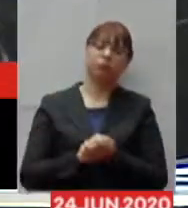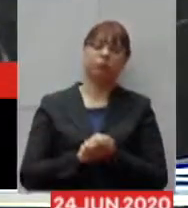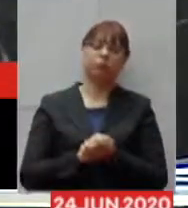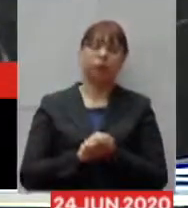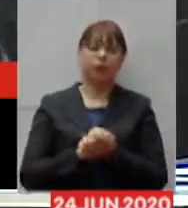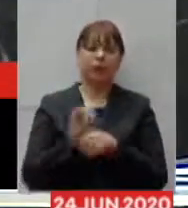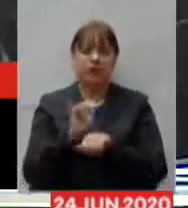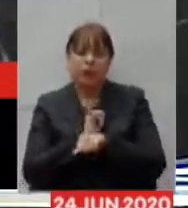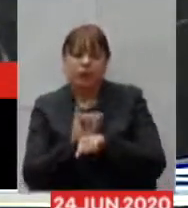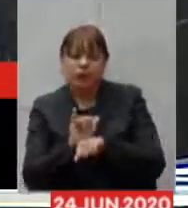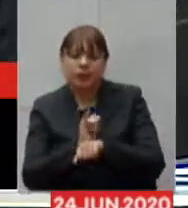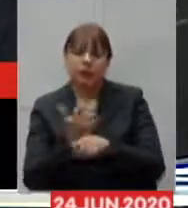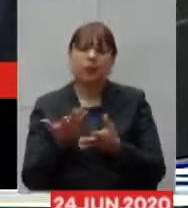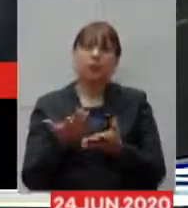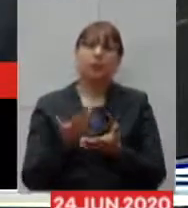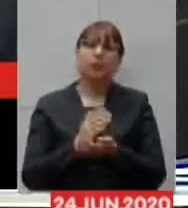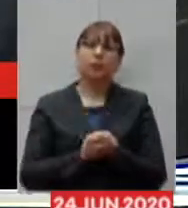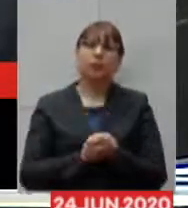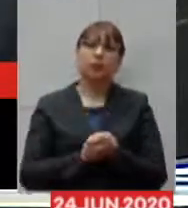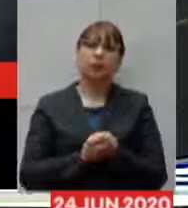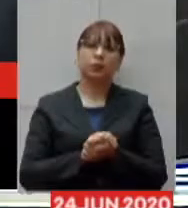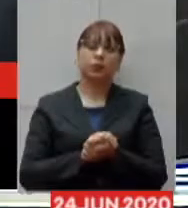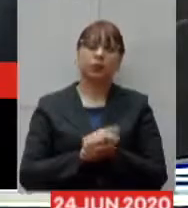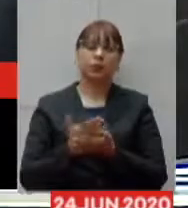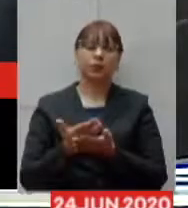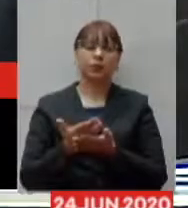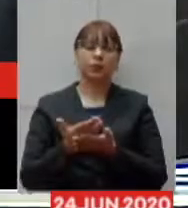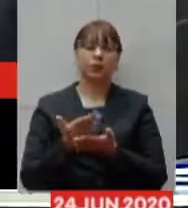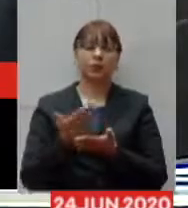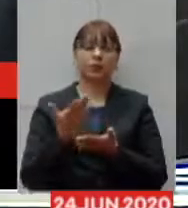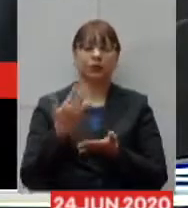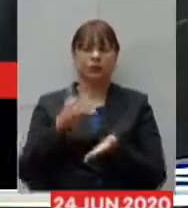das estratégias adotadas pela Secretaria de Estado da Saúde.